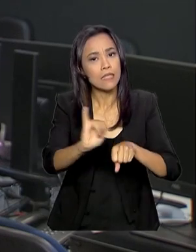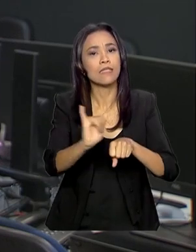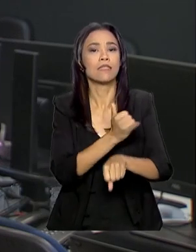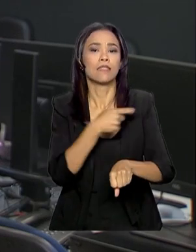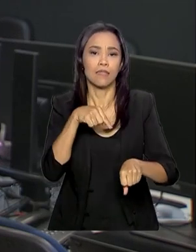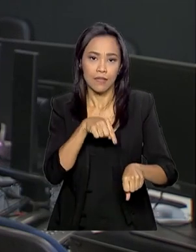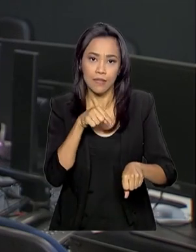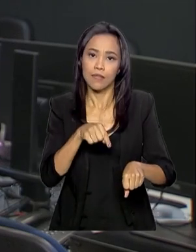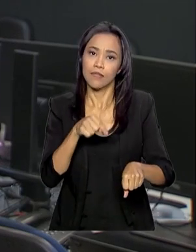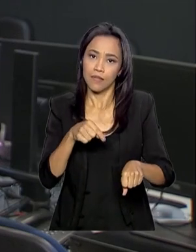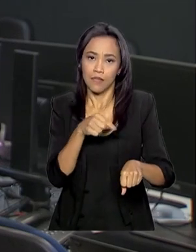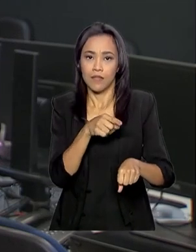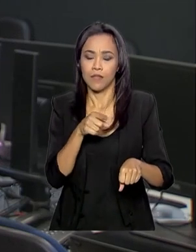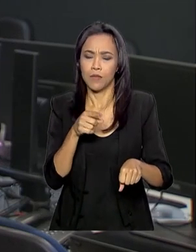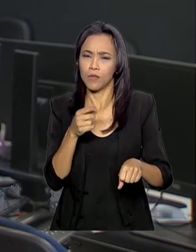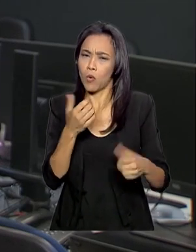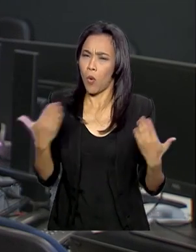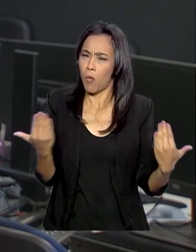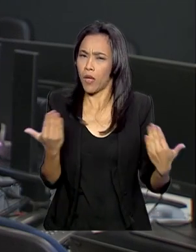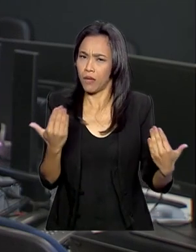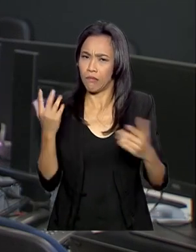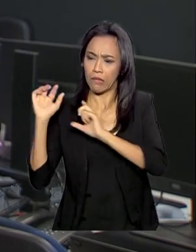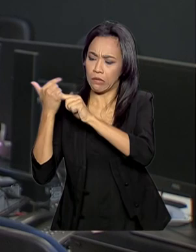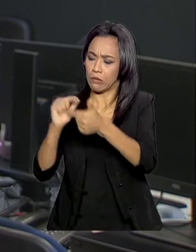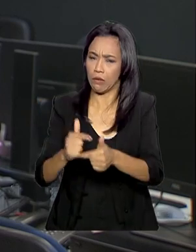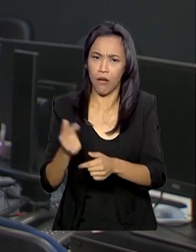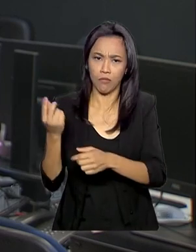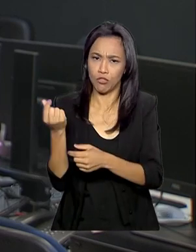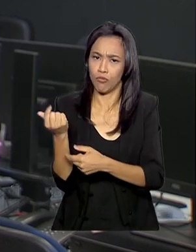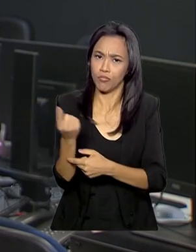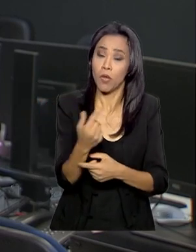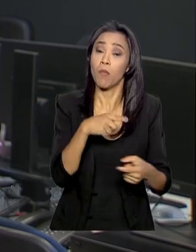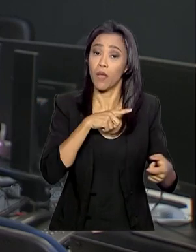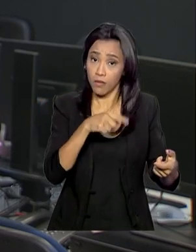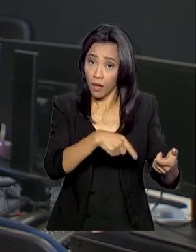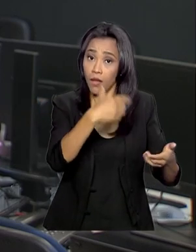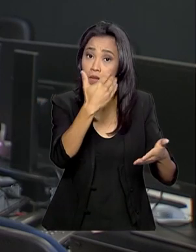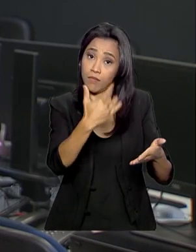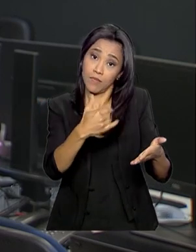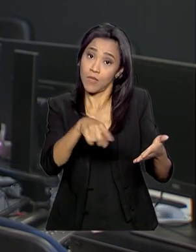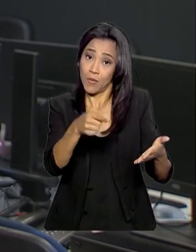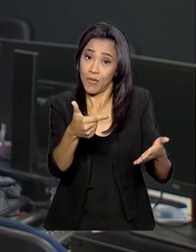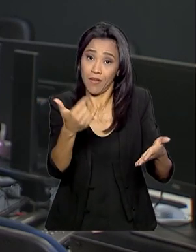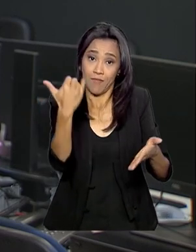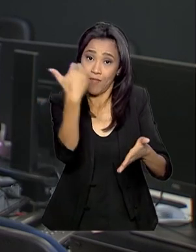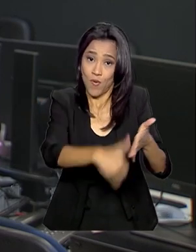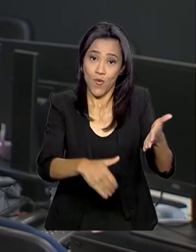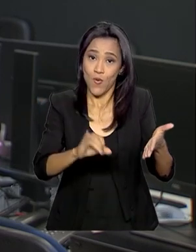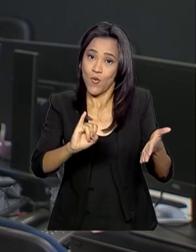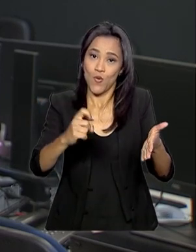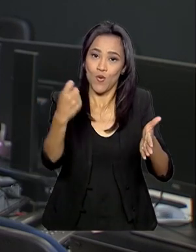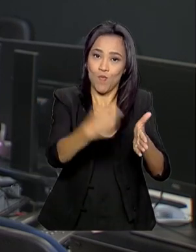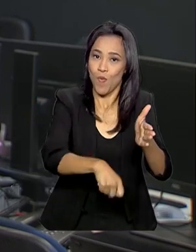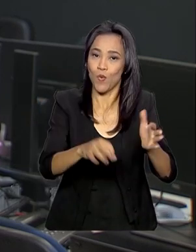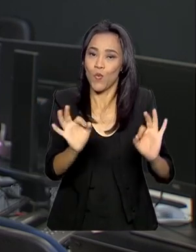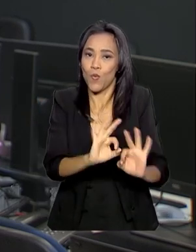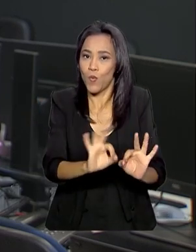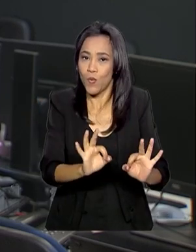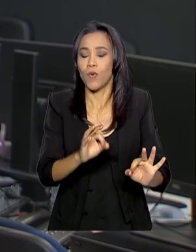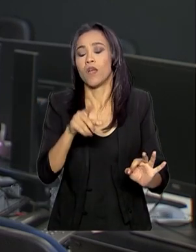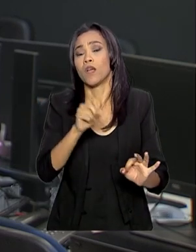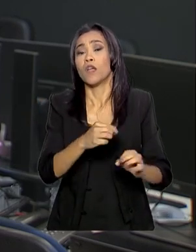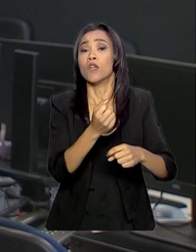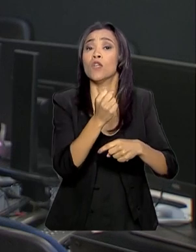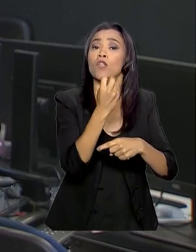tradicionais de financiamento, porque têm benefícios tributários, isenções de impostos. Cerca de dois terços dos títulos